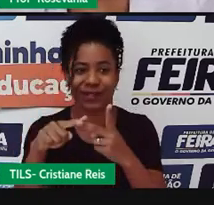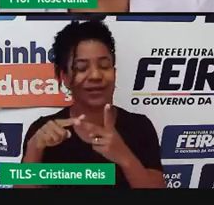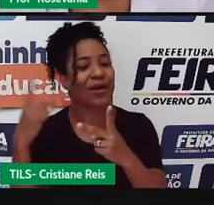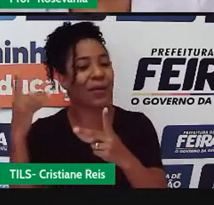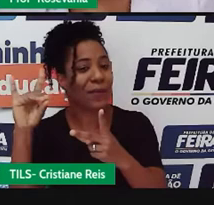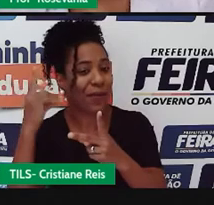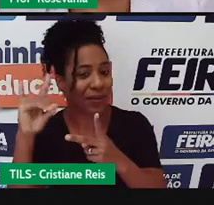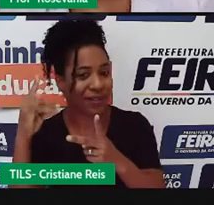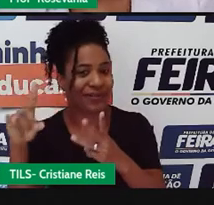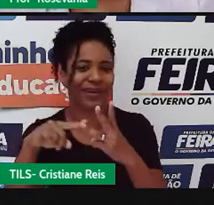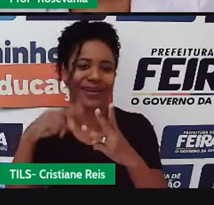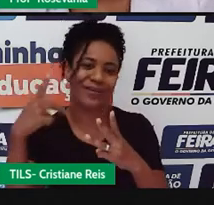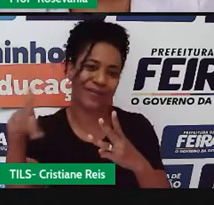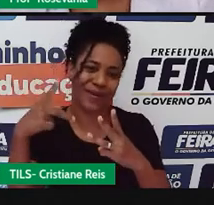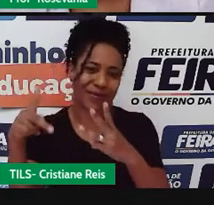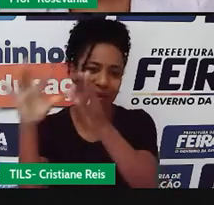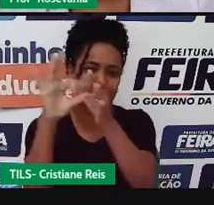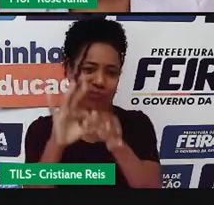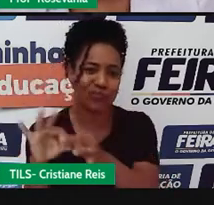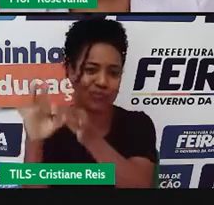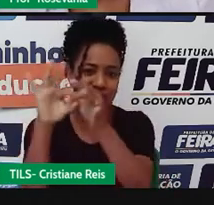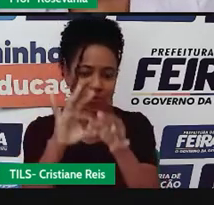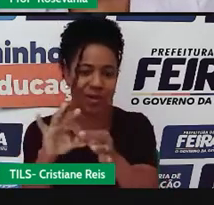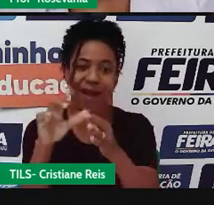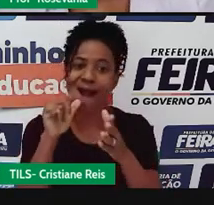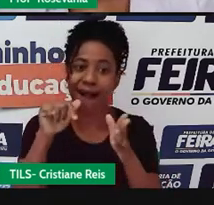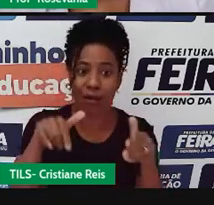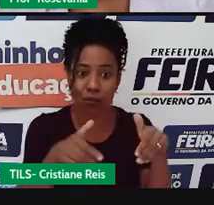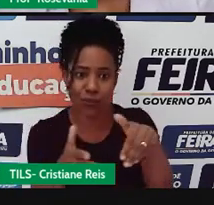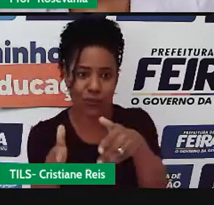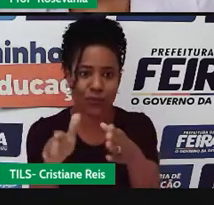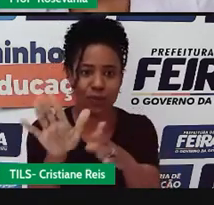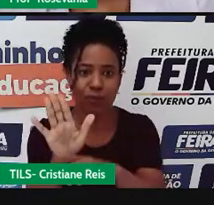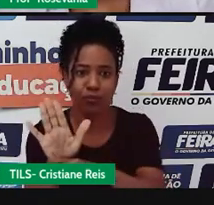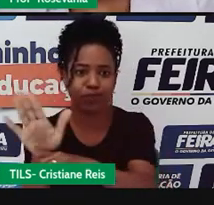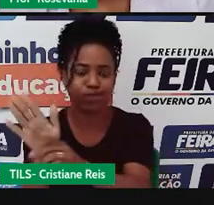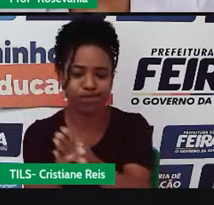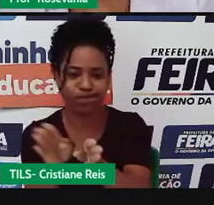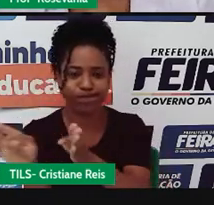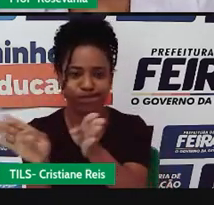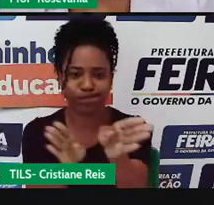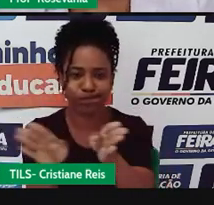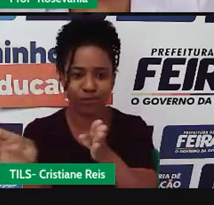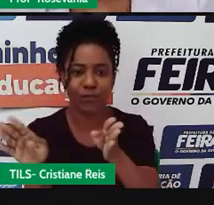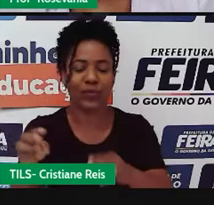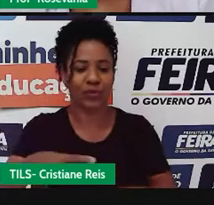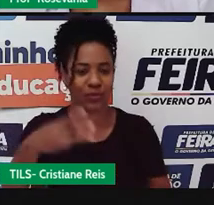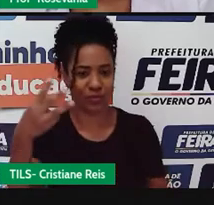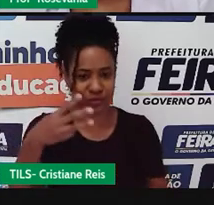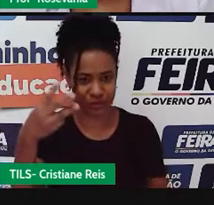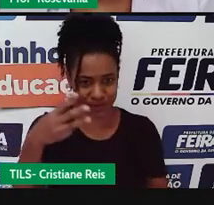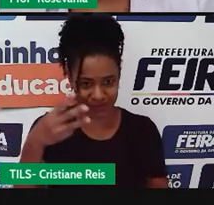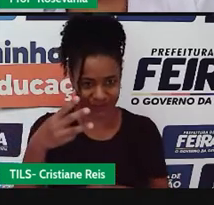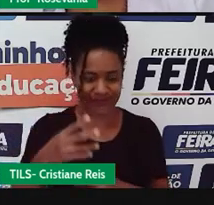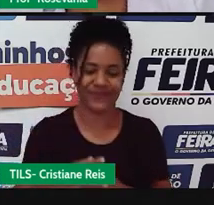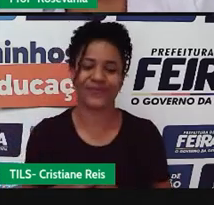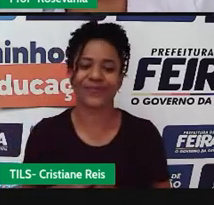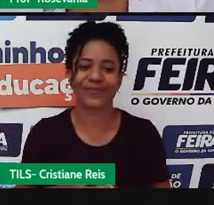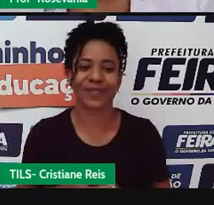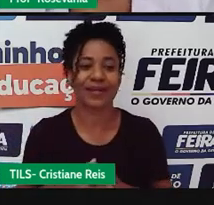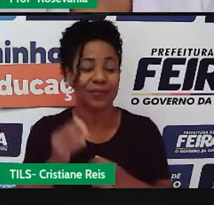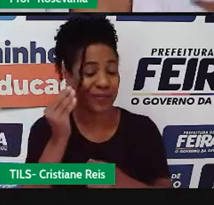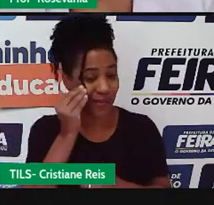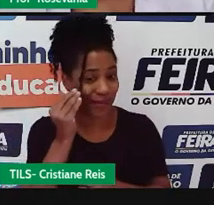né, e o Paraguai. Então, são esses quatro cantinhos aí que o Rio Paraguai vai acabar se juntando. Então, então, a nível de importância